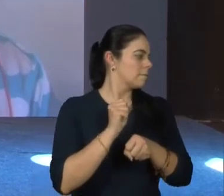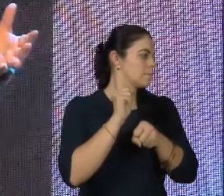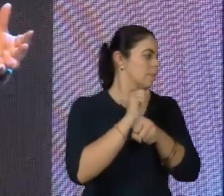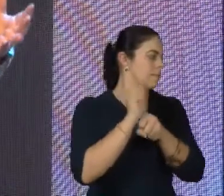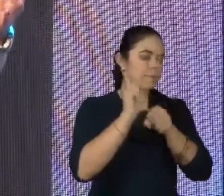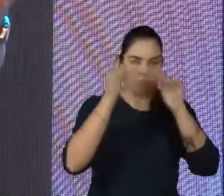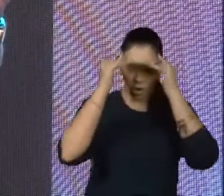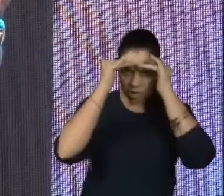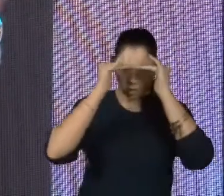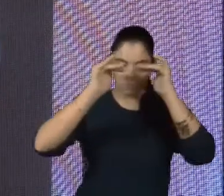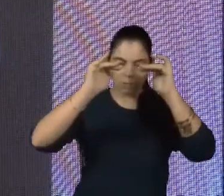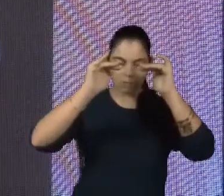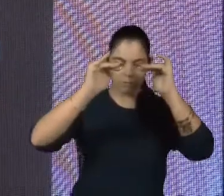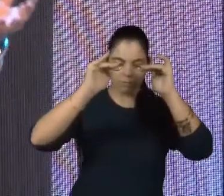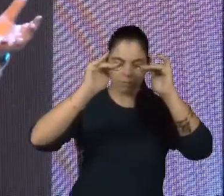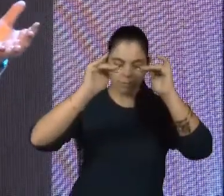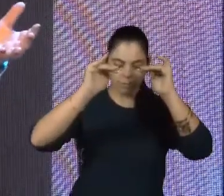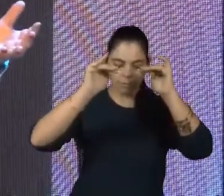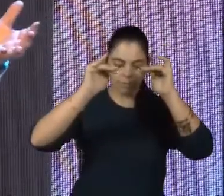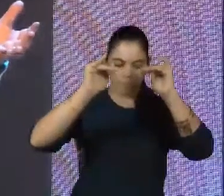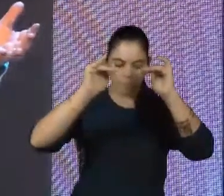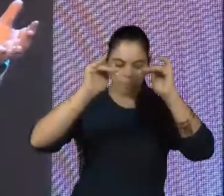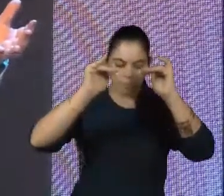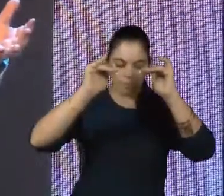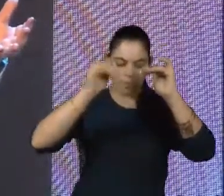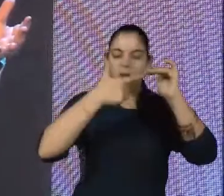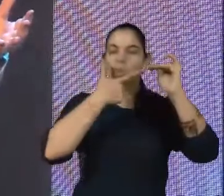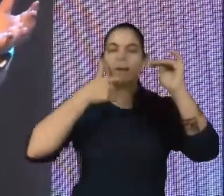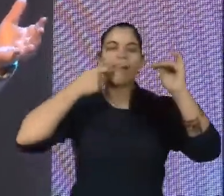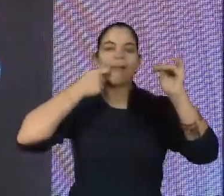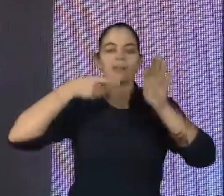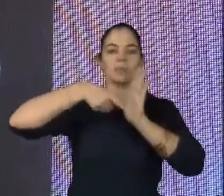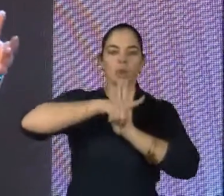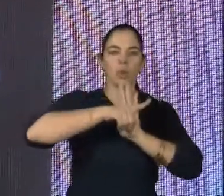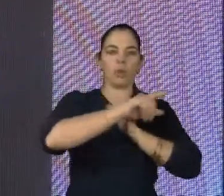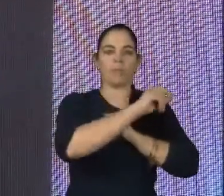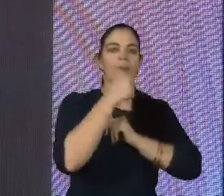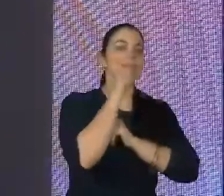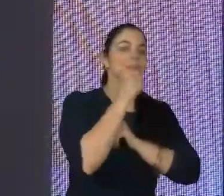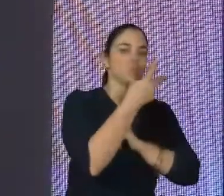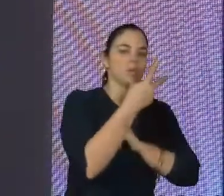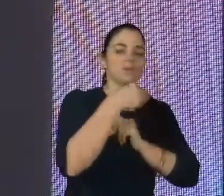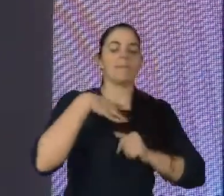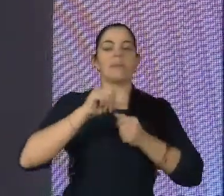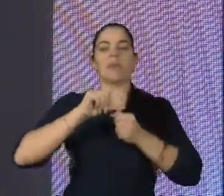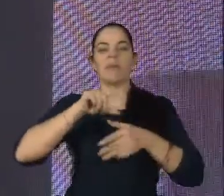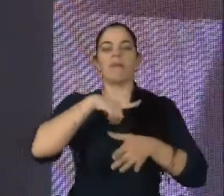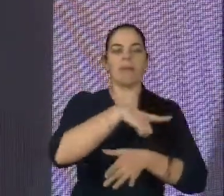respeito, ter acesso, acessibilidade a tudo. Eu acredito que